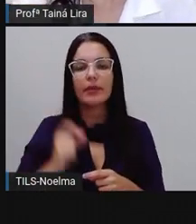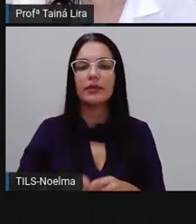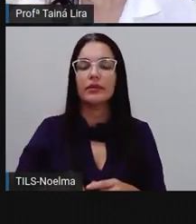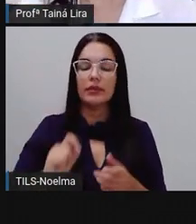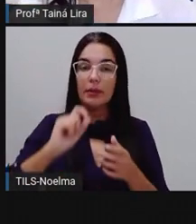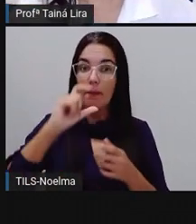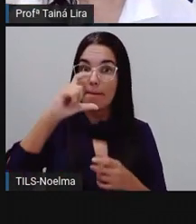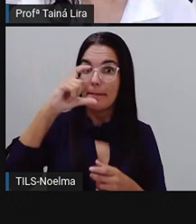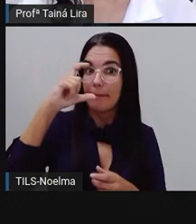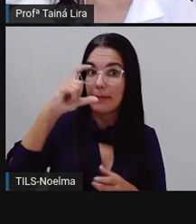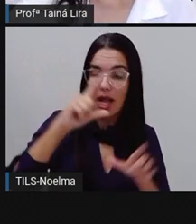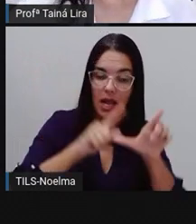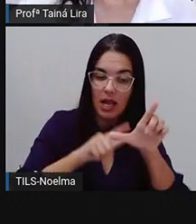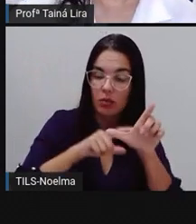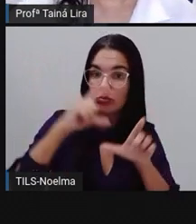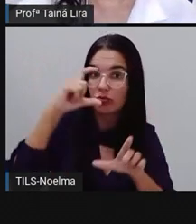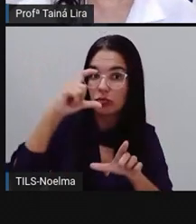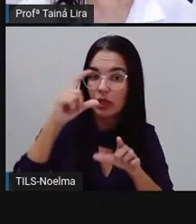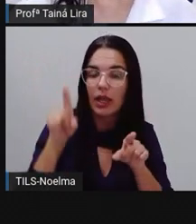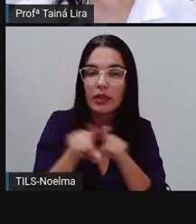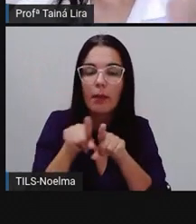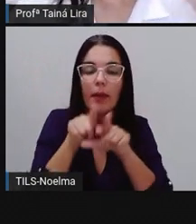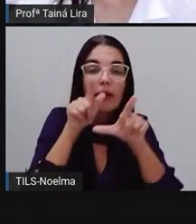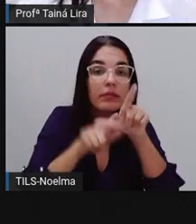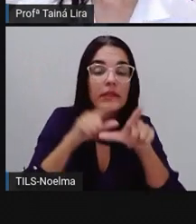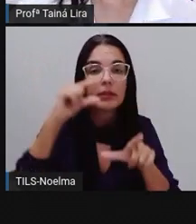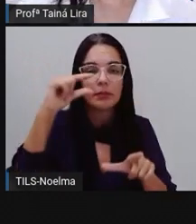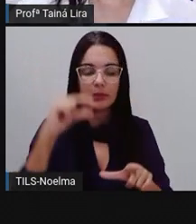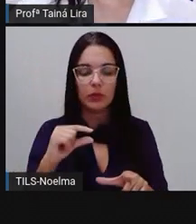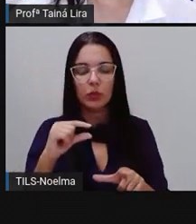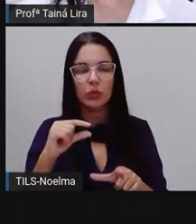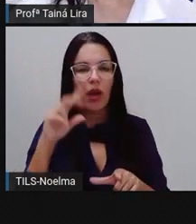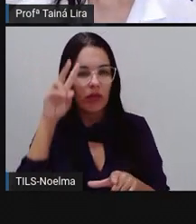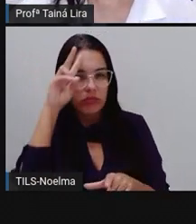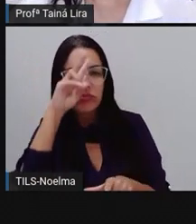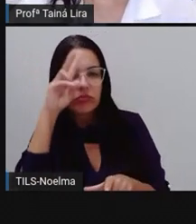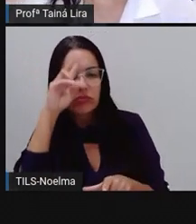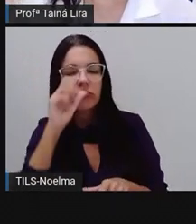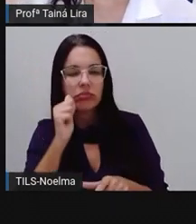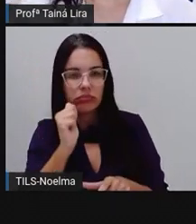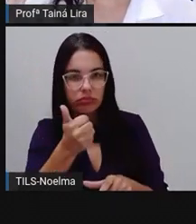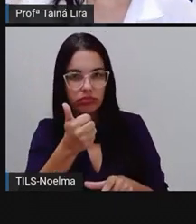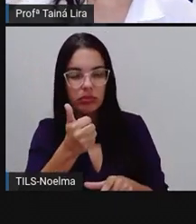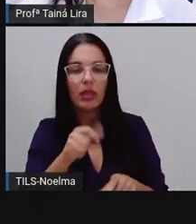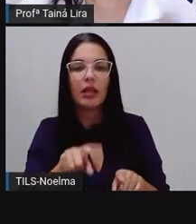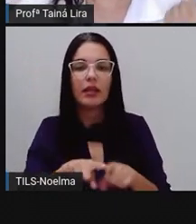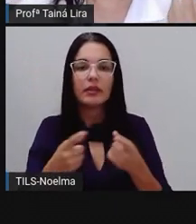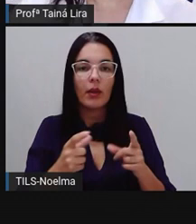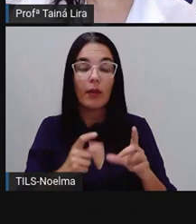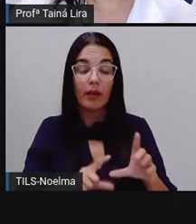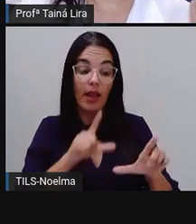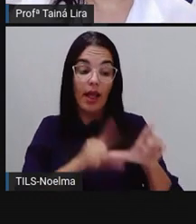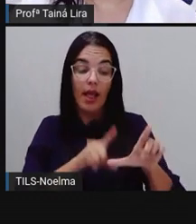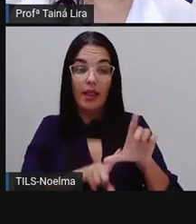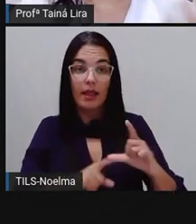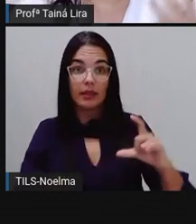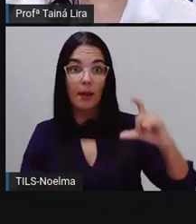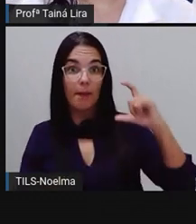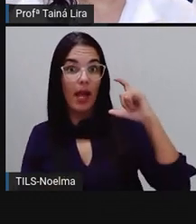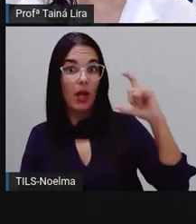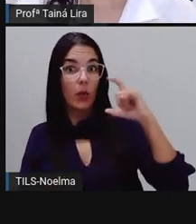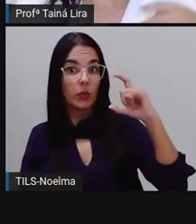maiúsculas e as letrinhas minúsculas, tá? Então as letras maiúsculas, olha lá, elas são